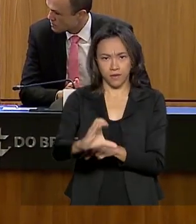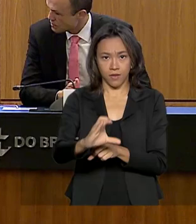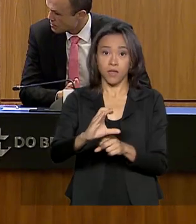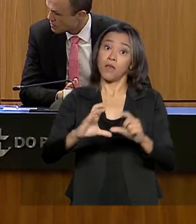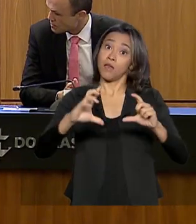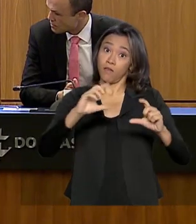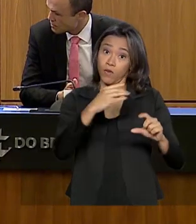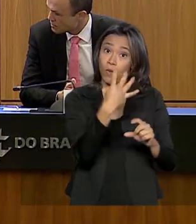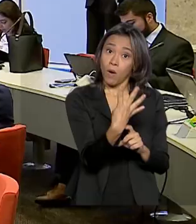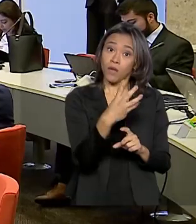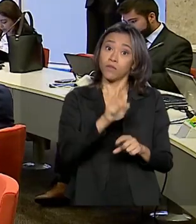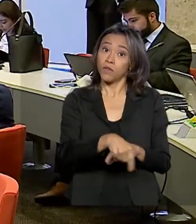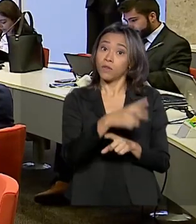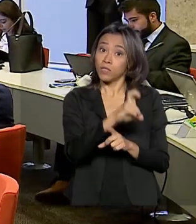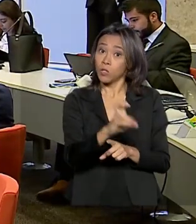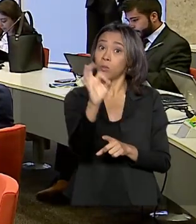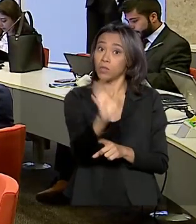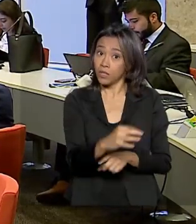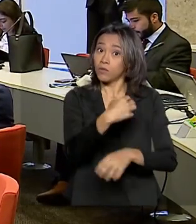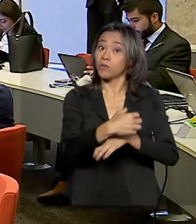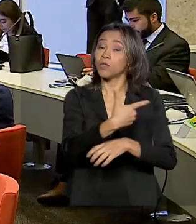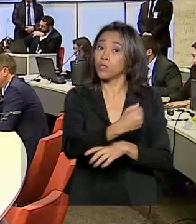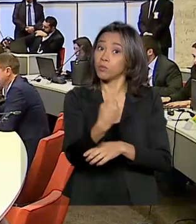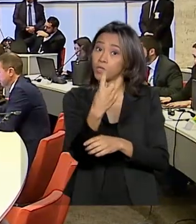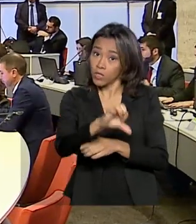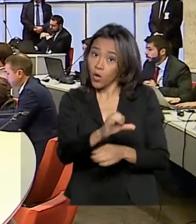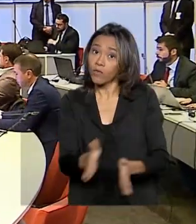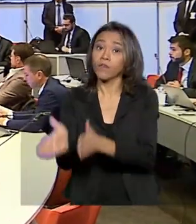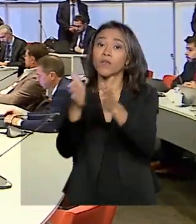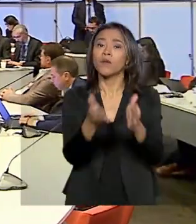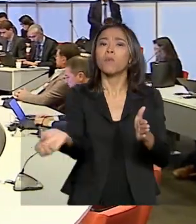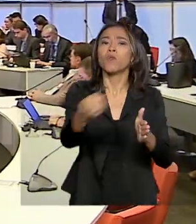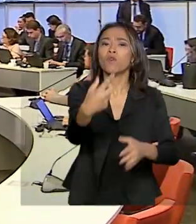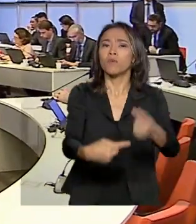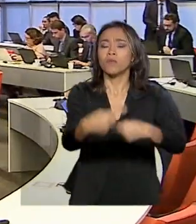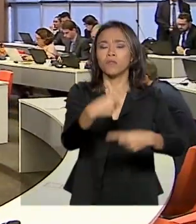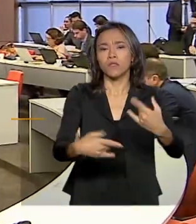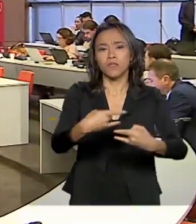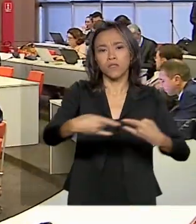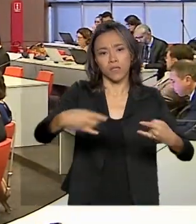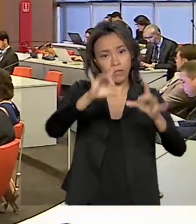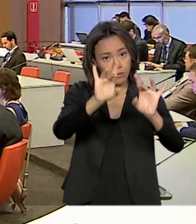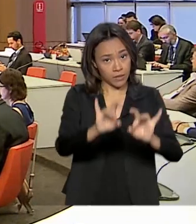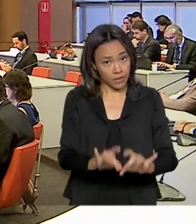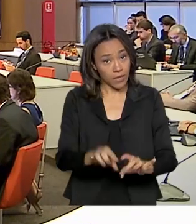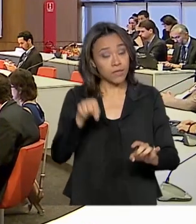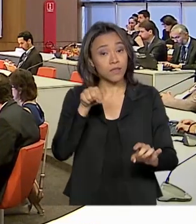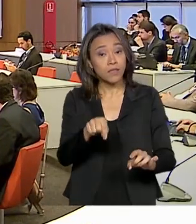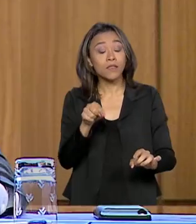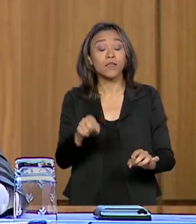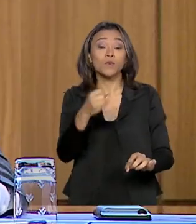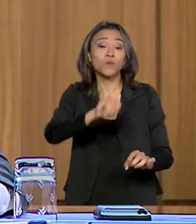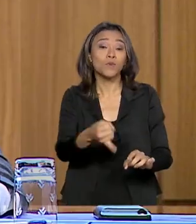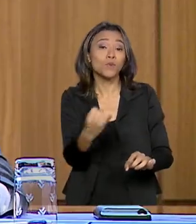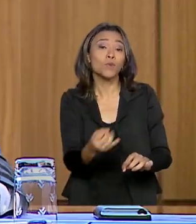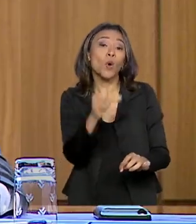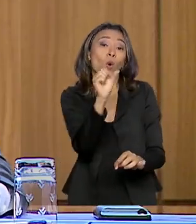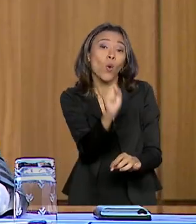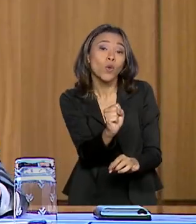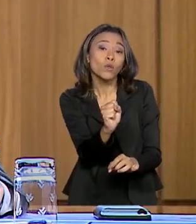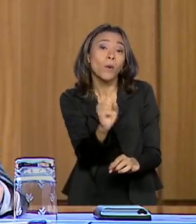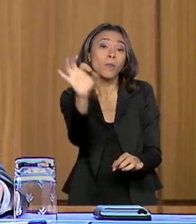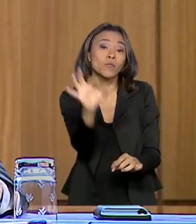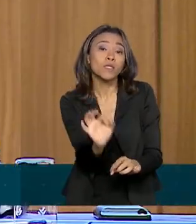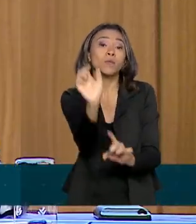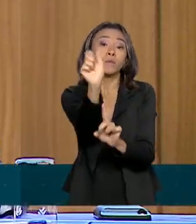4,5%, e a nova política de cheques especiais, que limitou os juros a 8% ao mês. É uma reengenharia